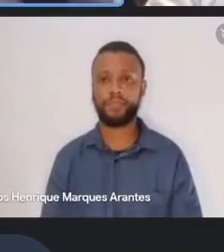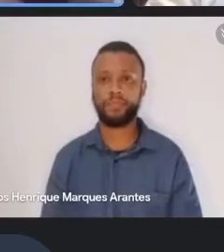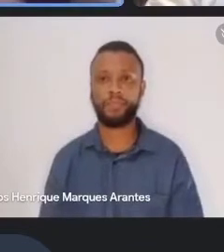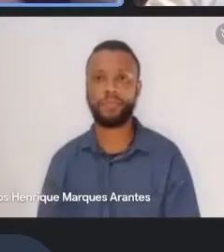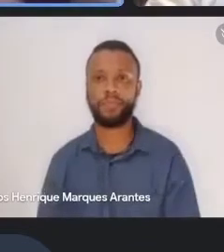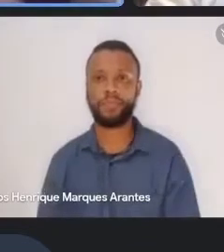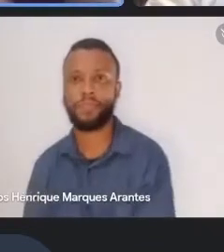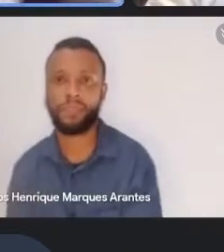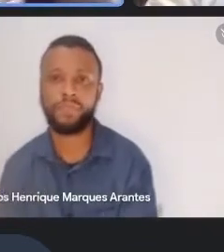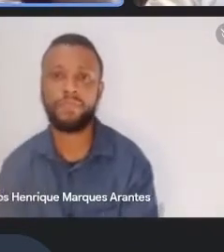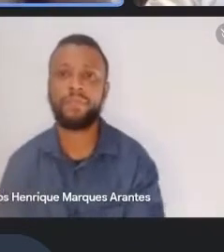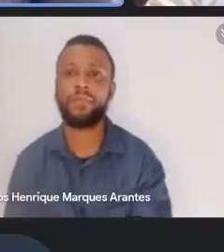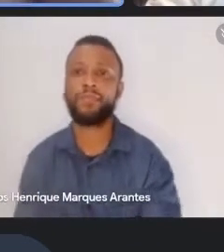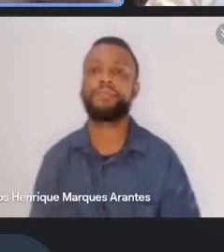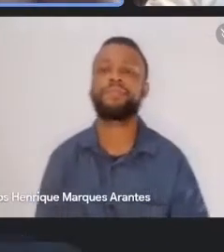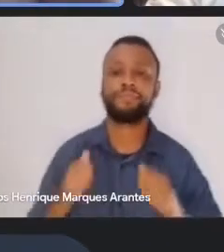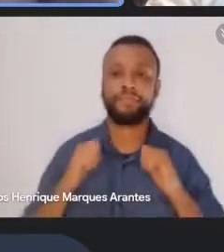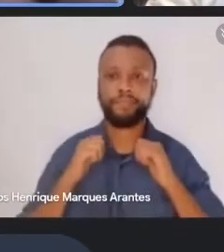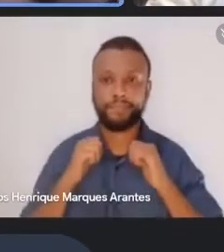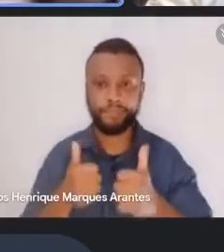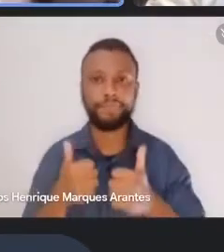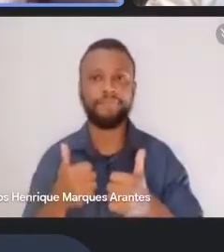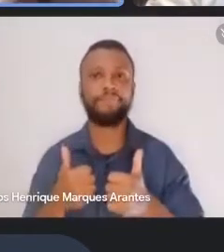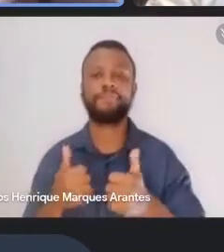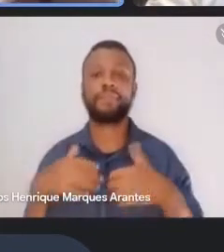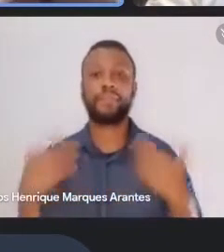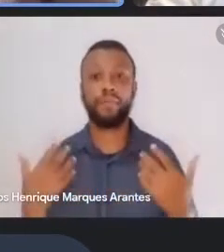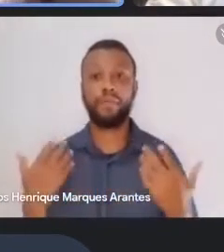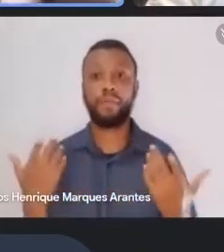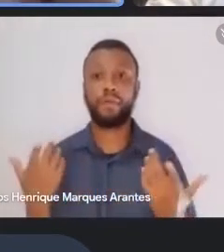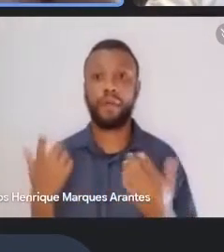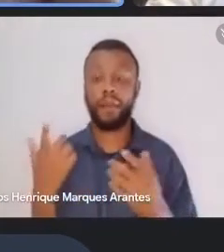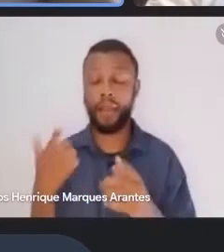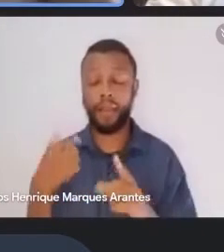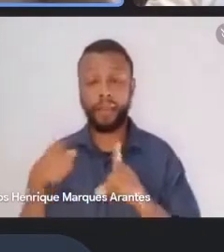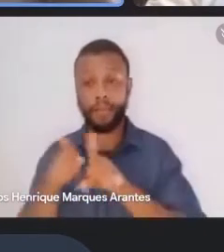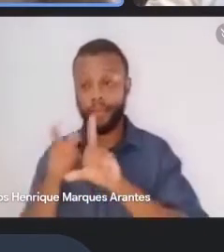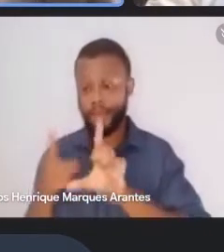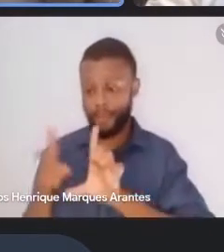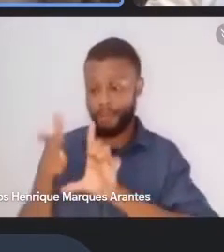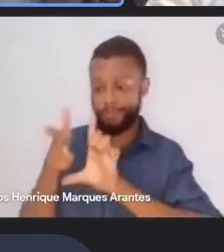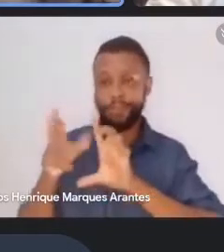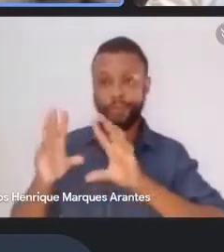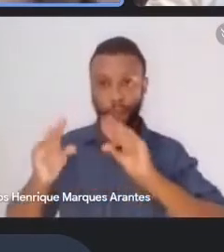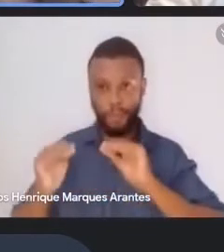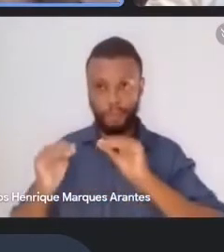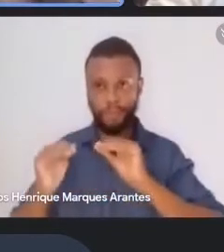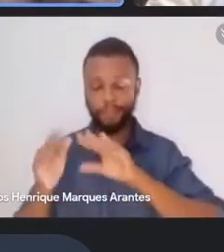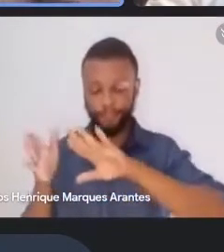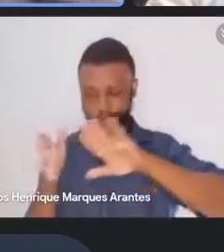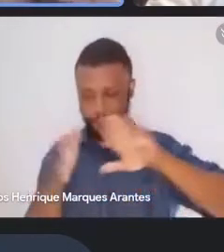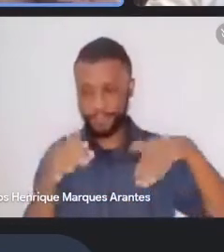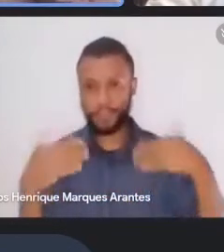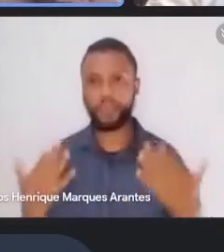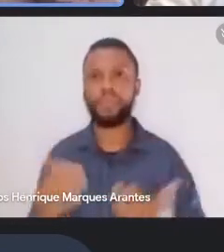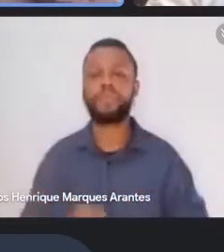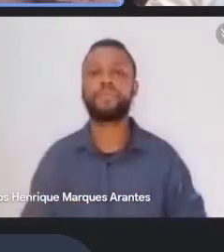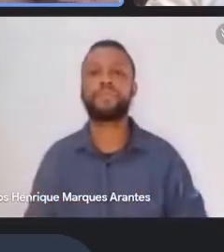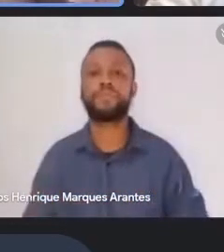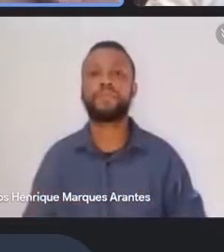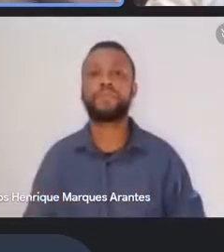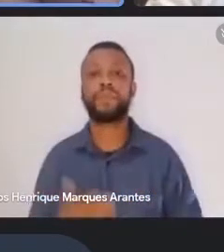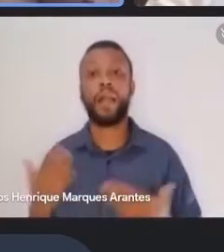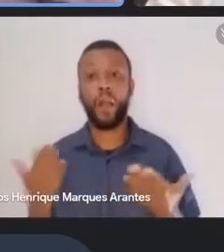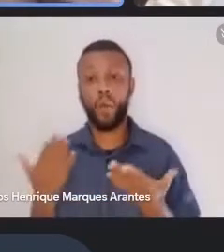Beleza, beleza, Beleza, desculpa, o microfone estava desligado também. Barato, vou bater bola então com a